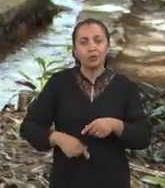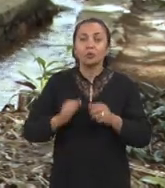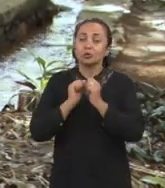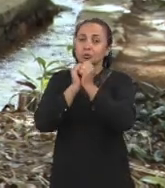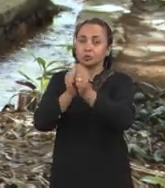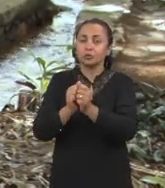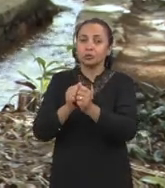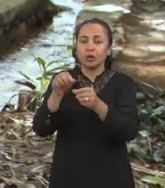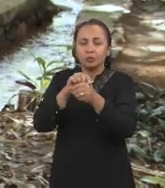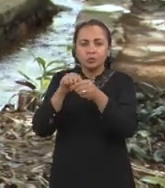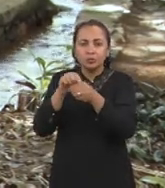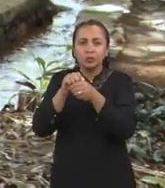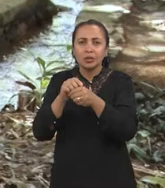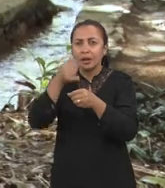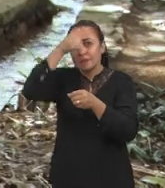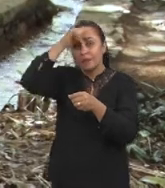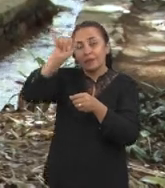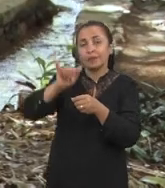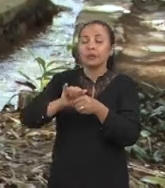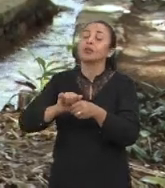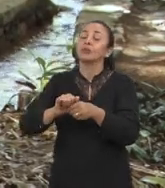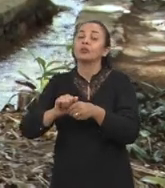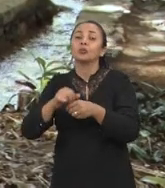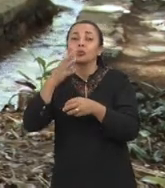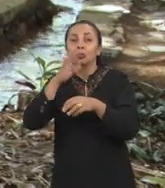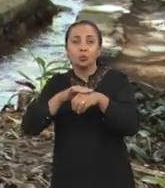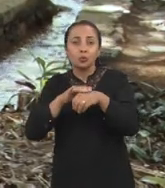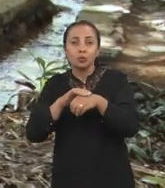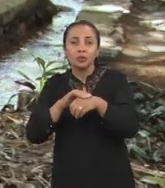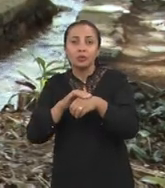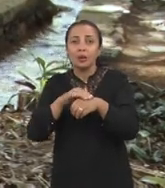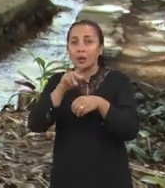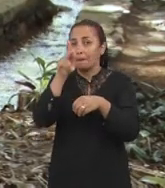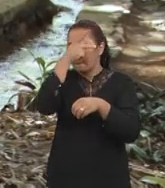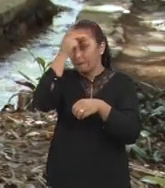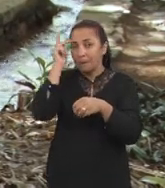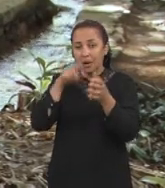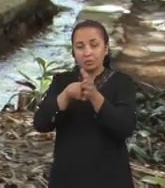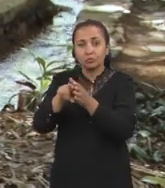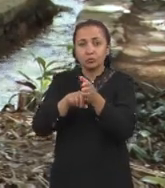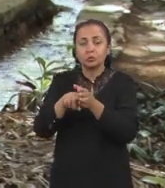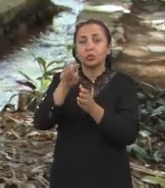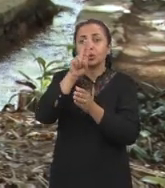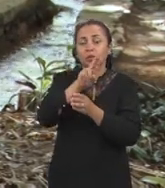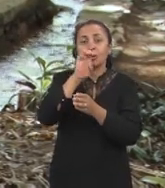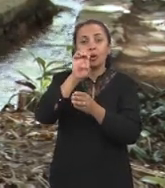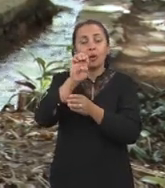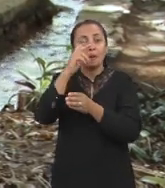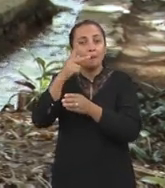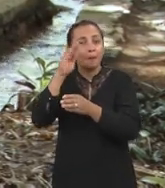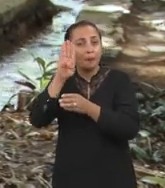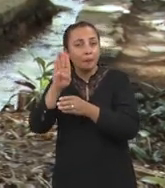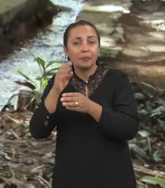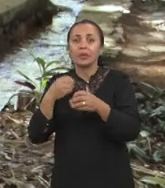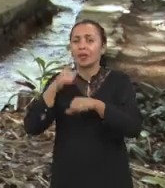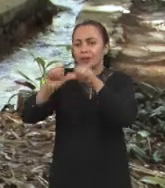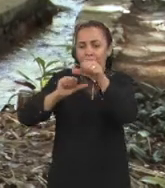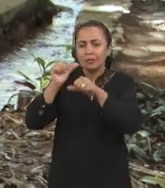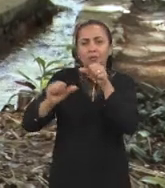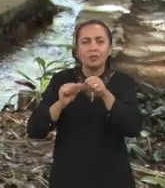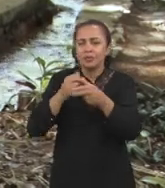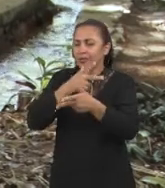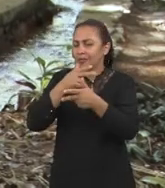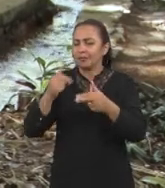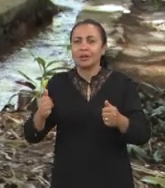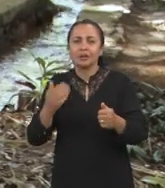vivos, evitando, assim, risco de doenças? Pesquisadores da Universidade Estadual da Paraíba estão desenvolvendo uma série de alimentos